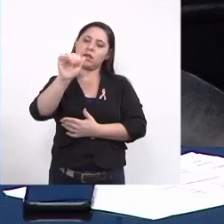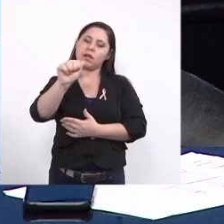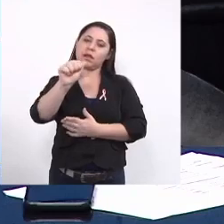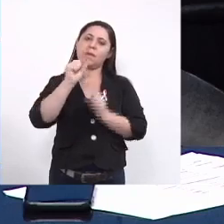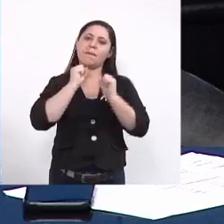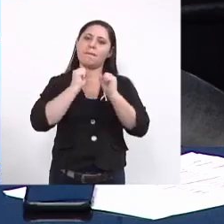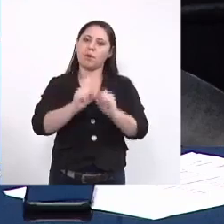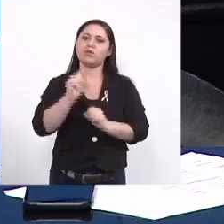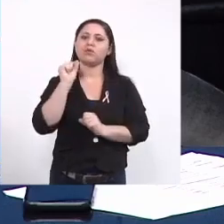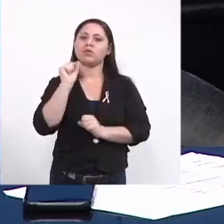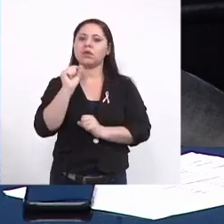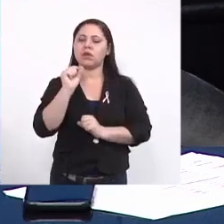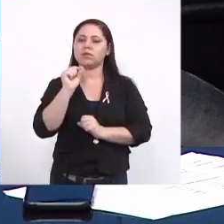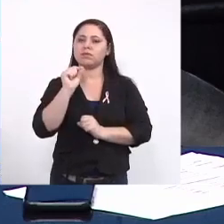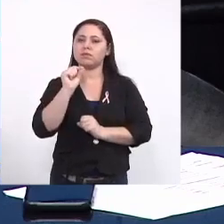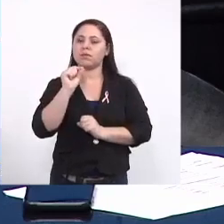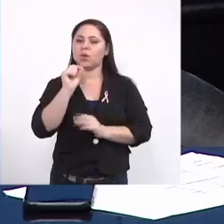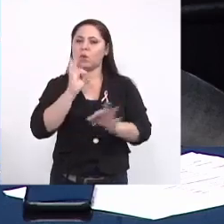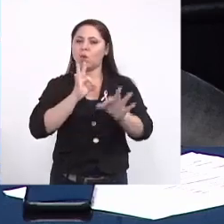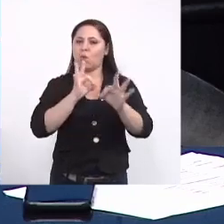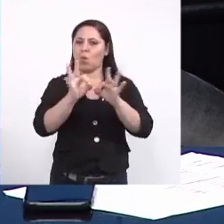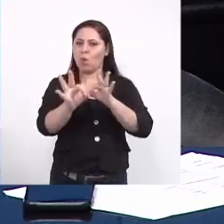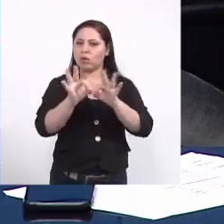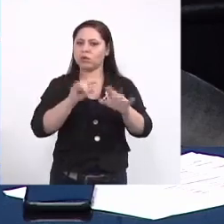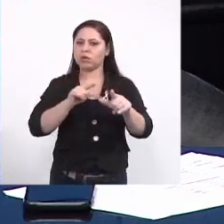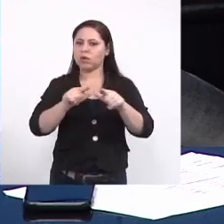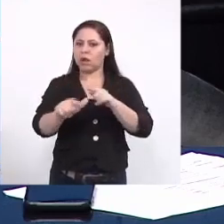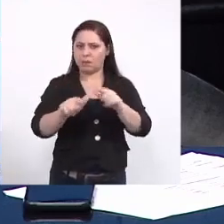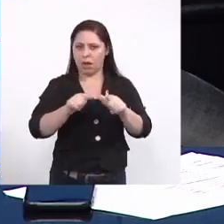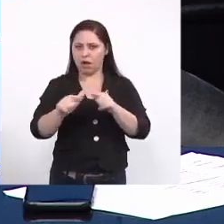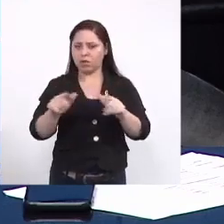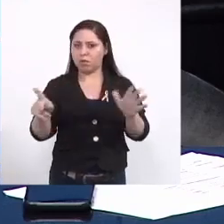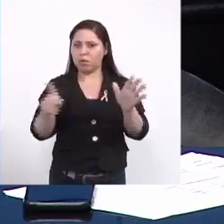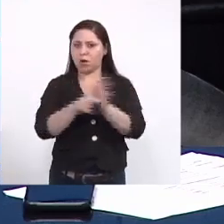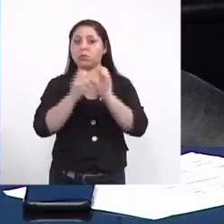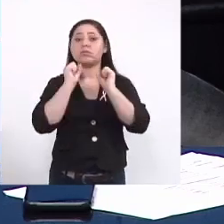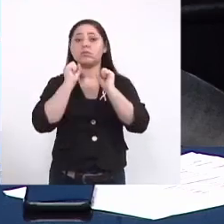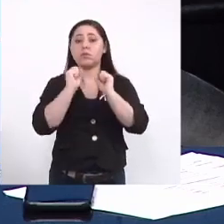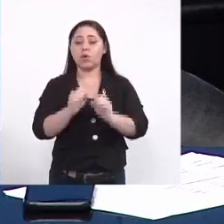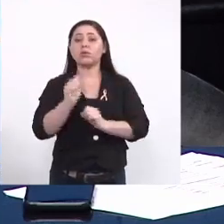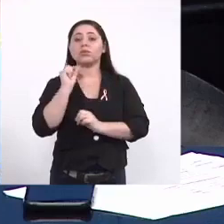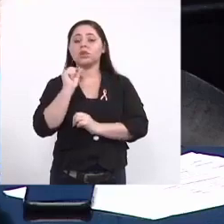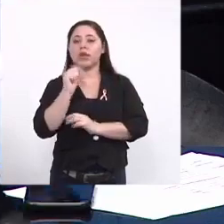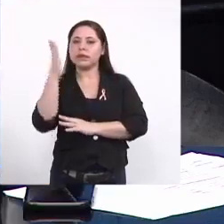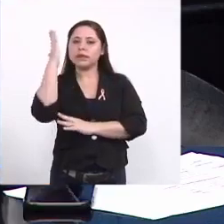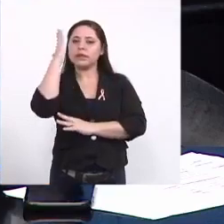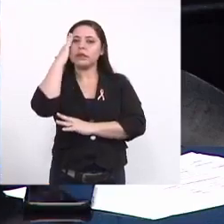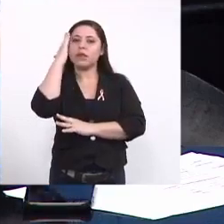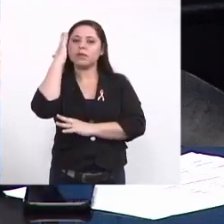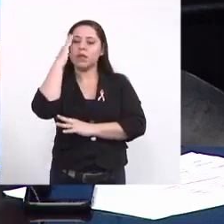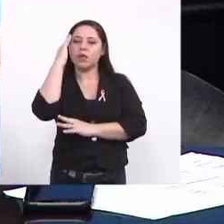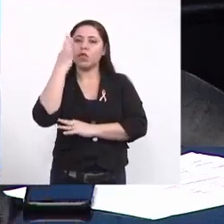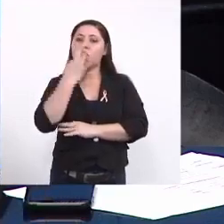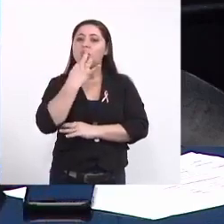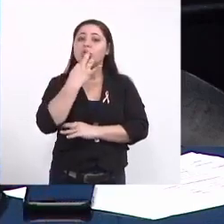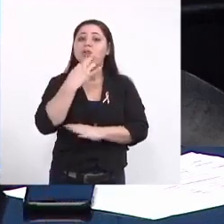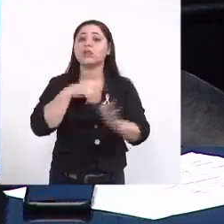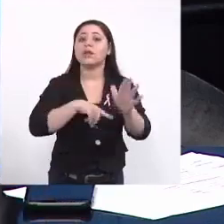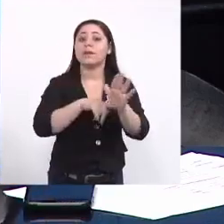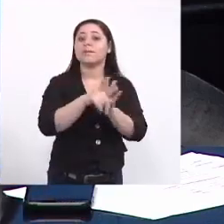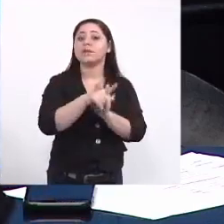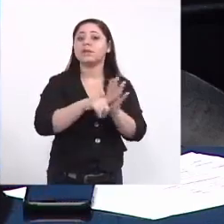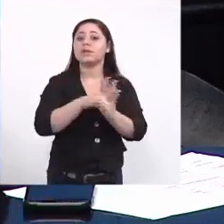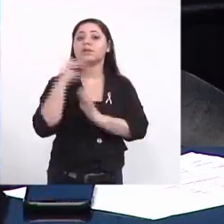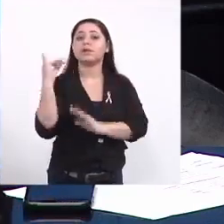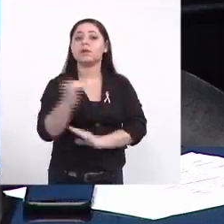dentro da sua atuação poder saber dessa pesquisa